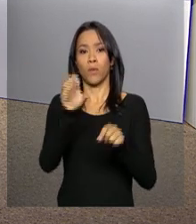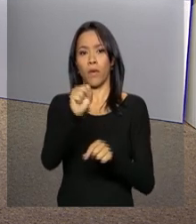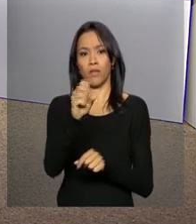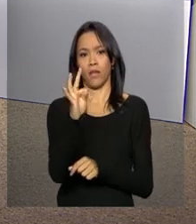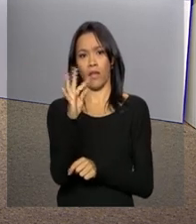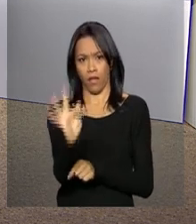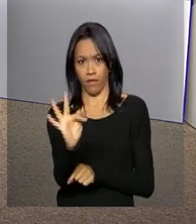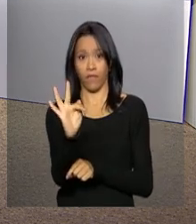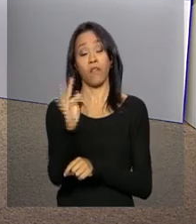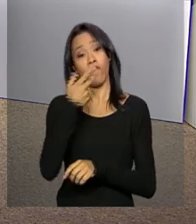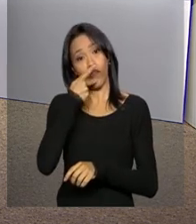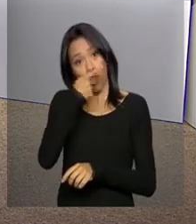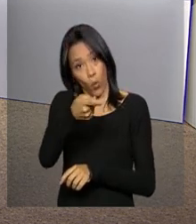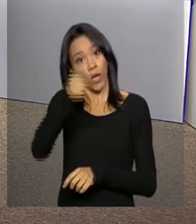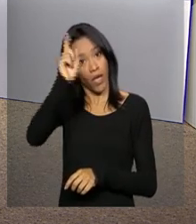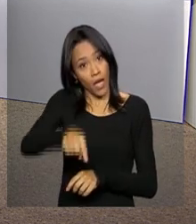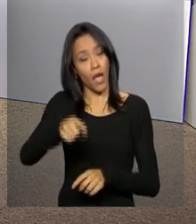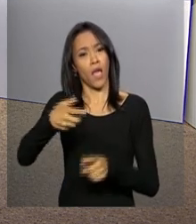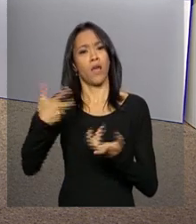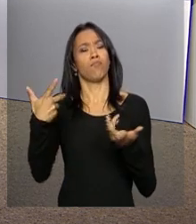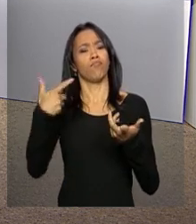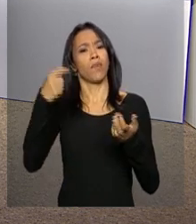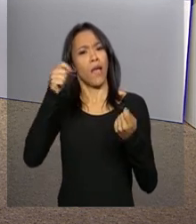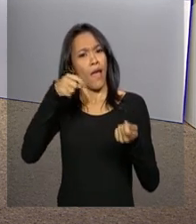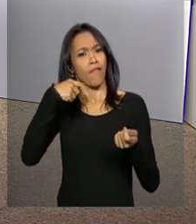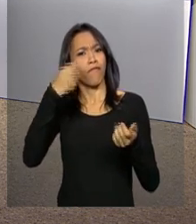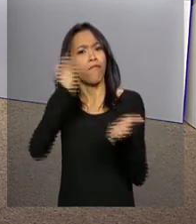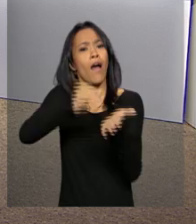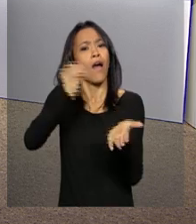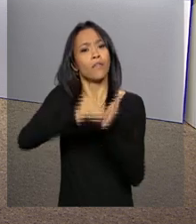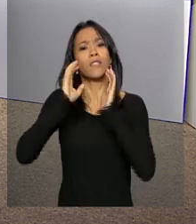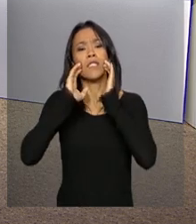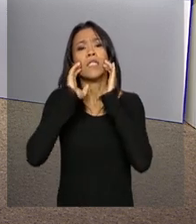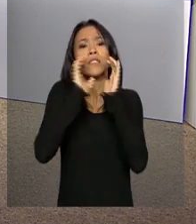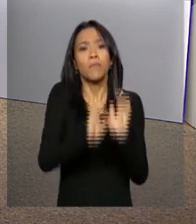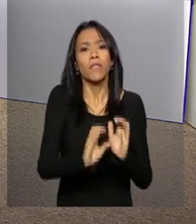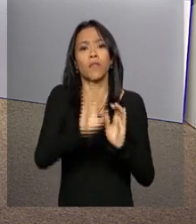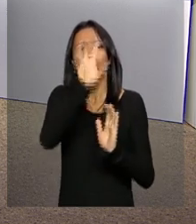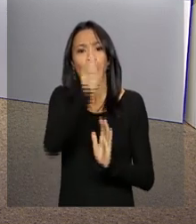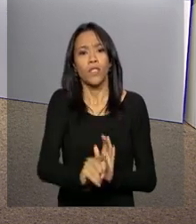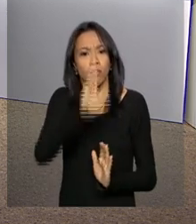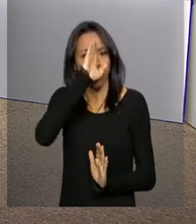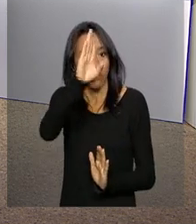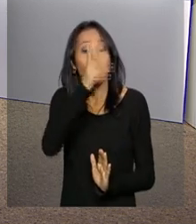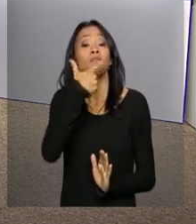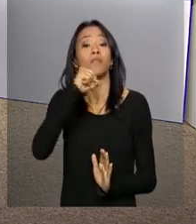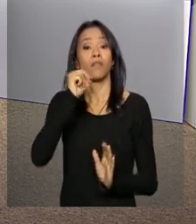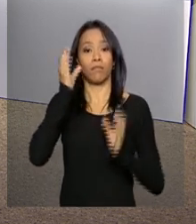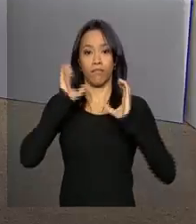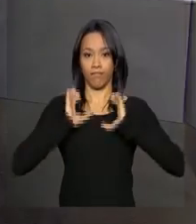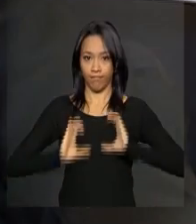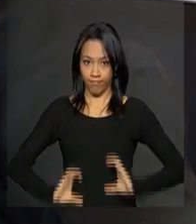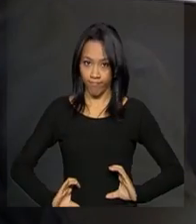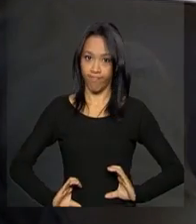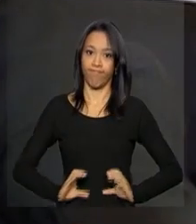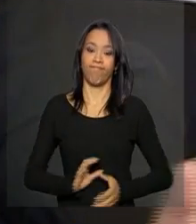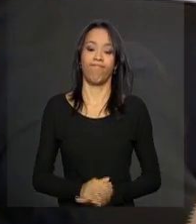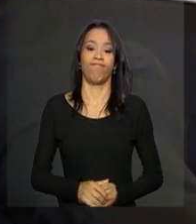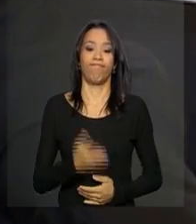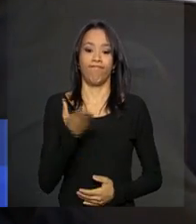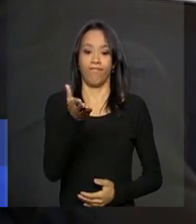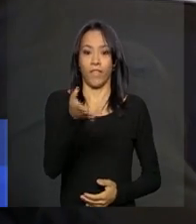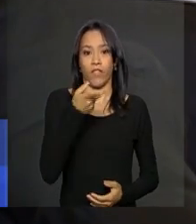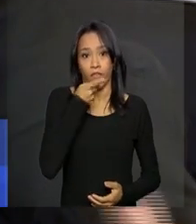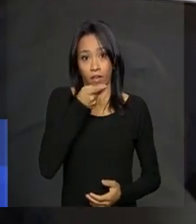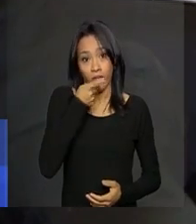que a iniciativa é um manifesto contra a situação de desrespeito aos direitos fundamentais dos cidadãos. Uma